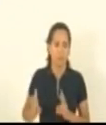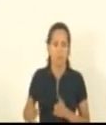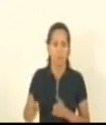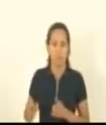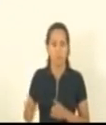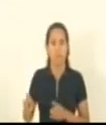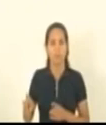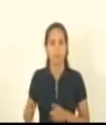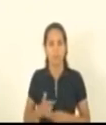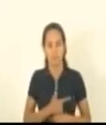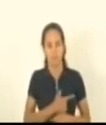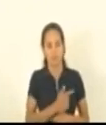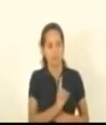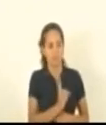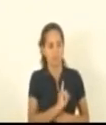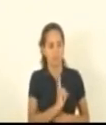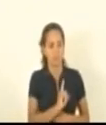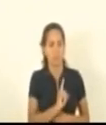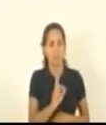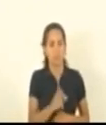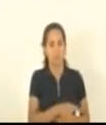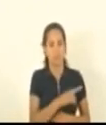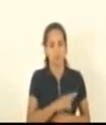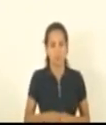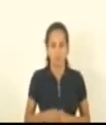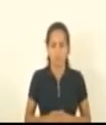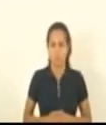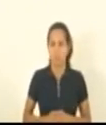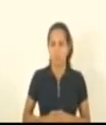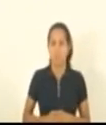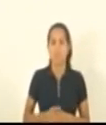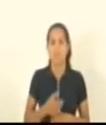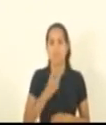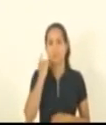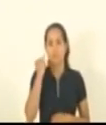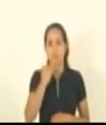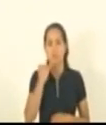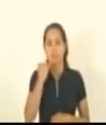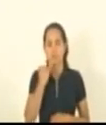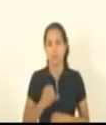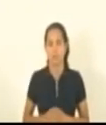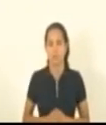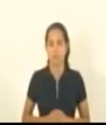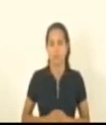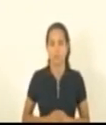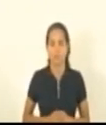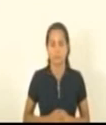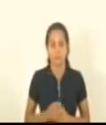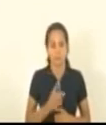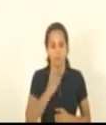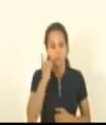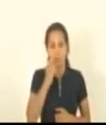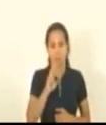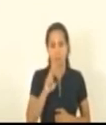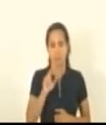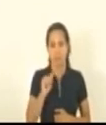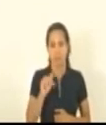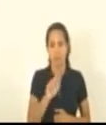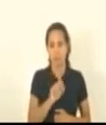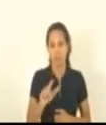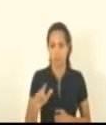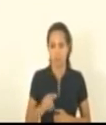derrubo o veto. Como voto, deputado Denis Silva. Deputado Janete Sá. Deputada Raquel Lessa.